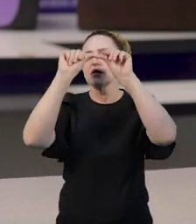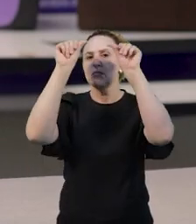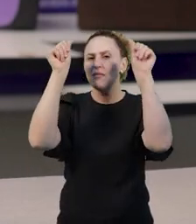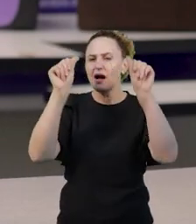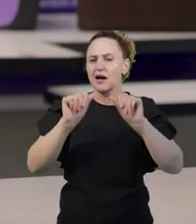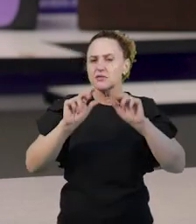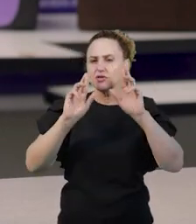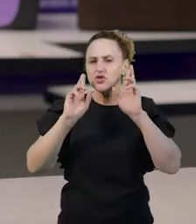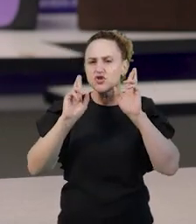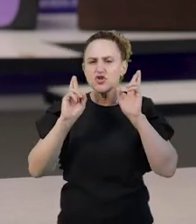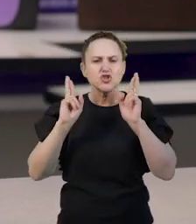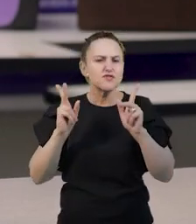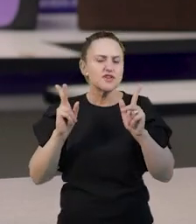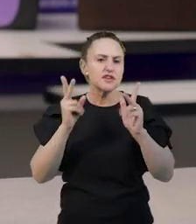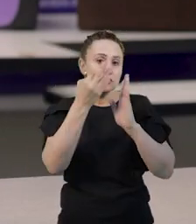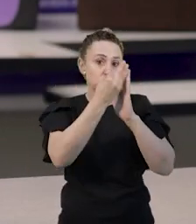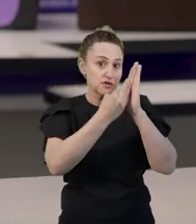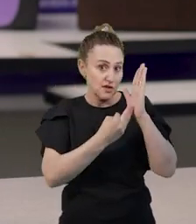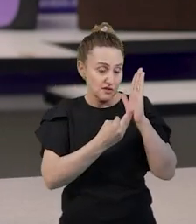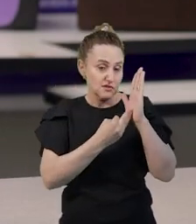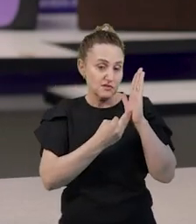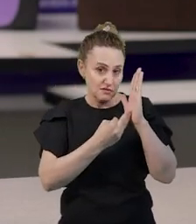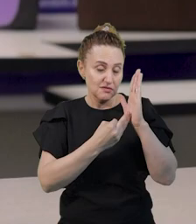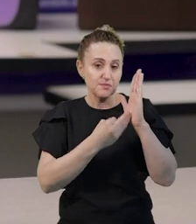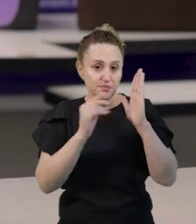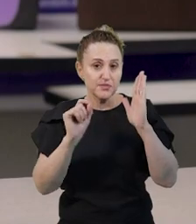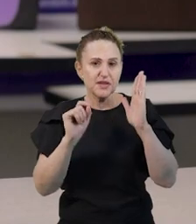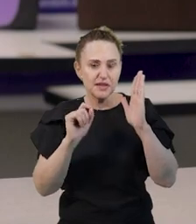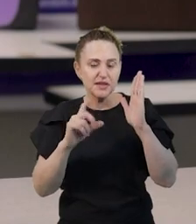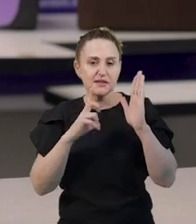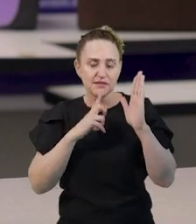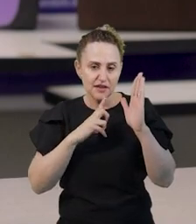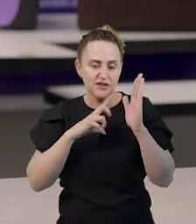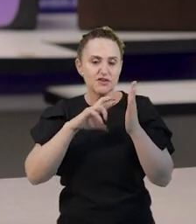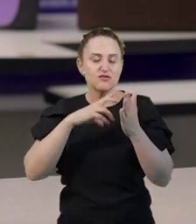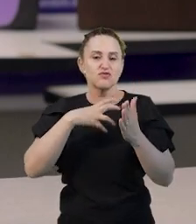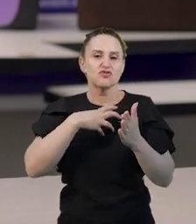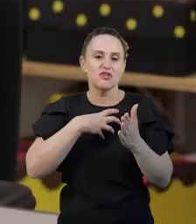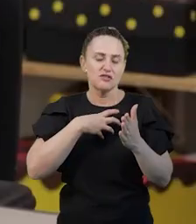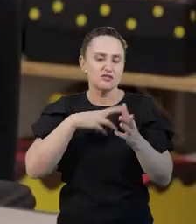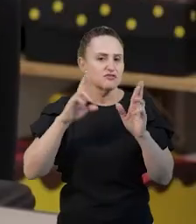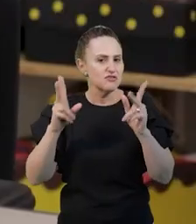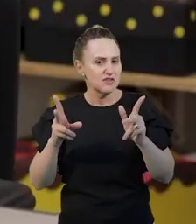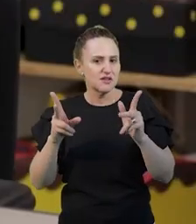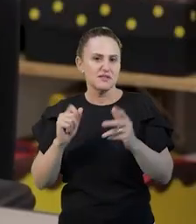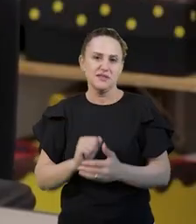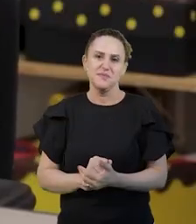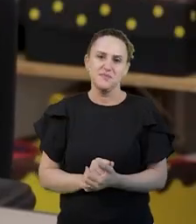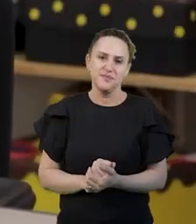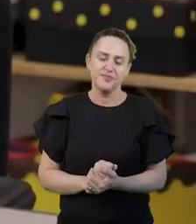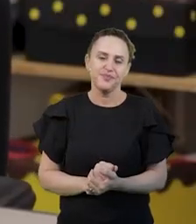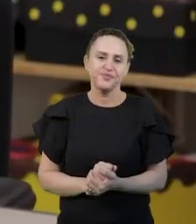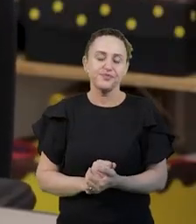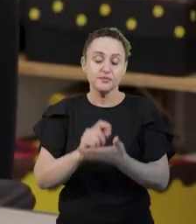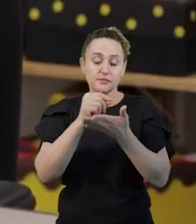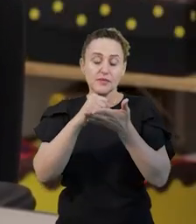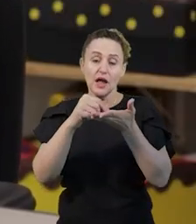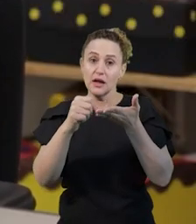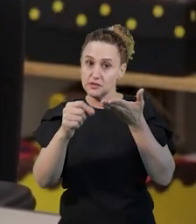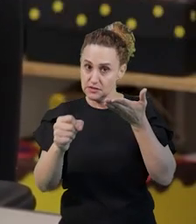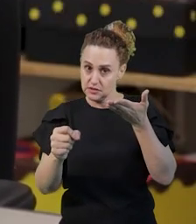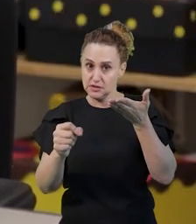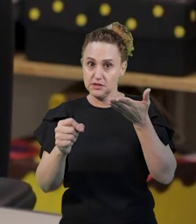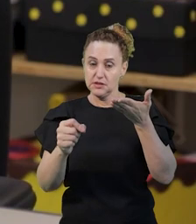textos e que estes também possuem formas diversificadas. Quanto à escrita, a criança